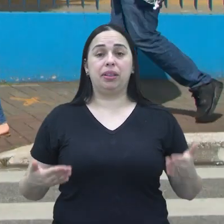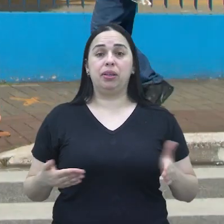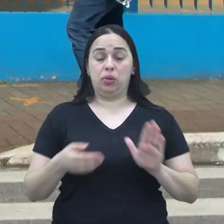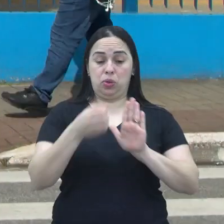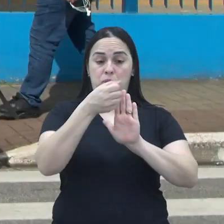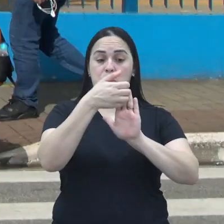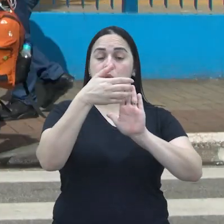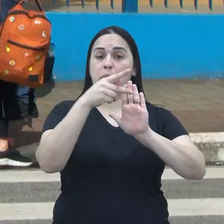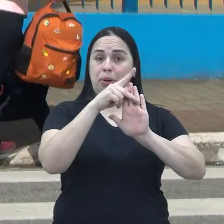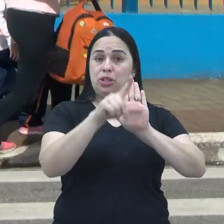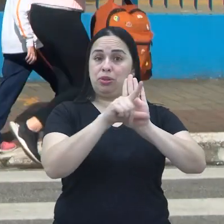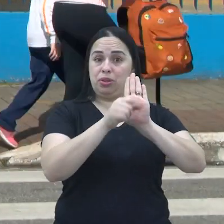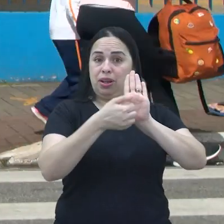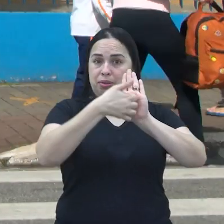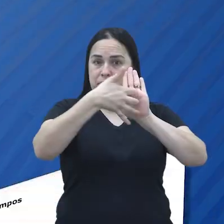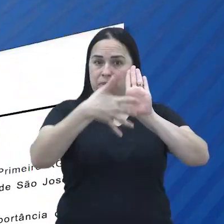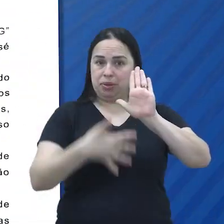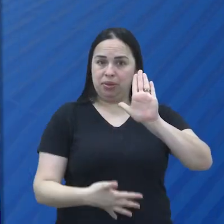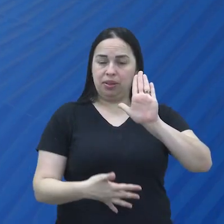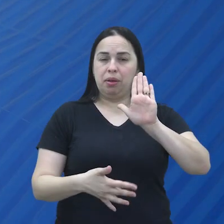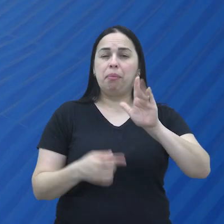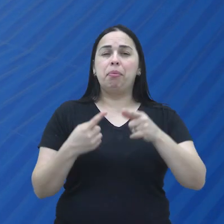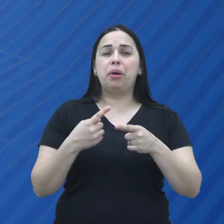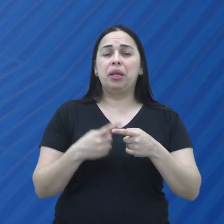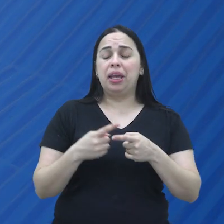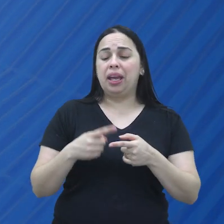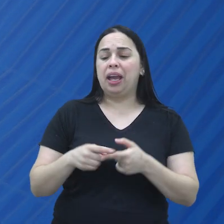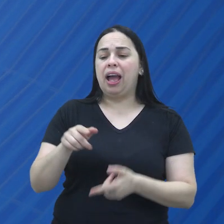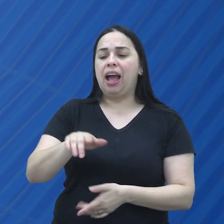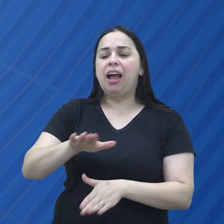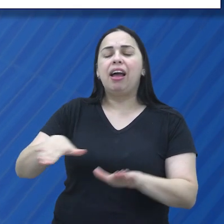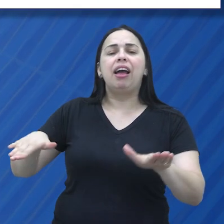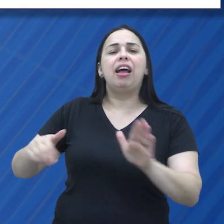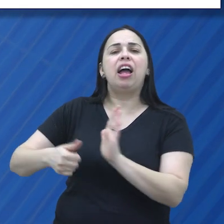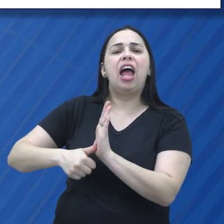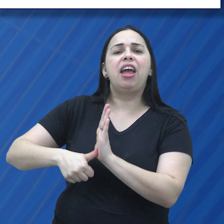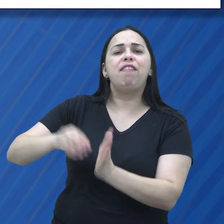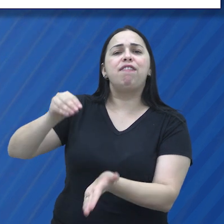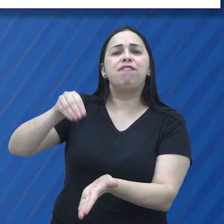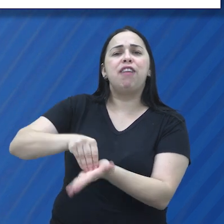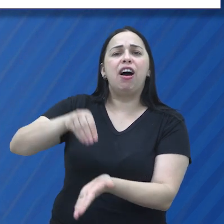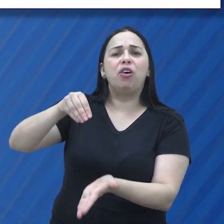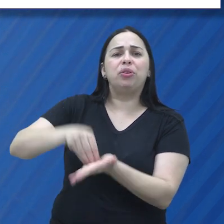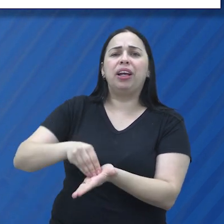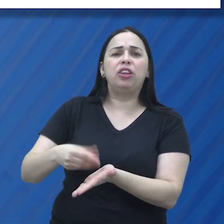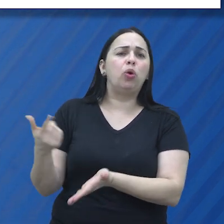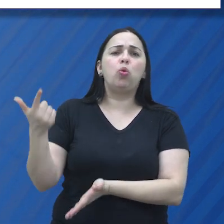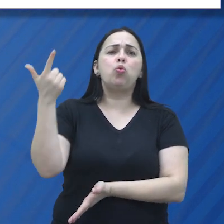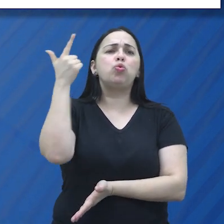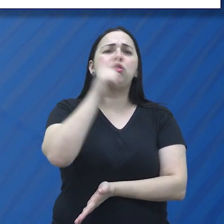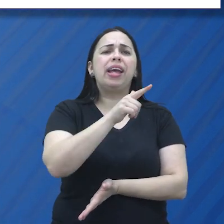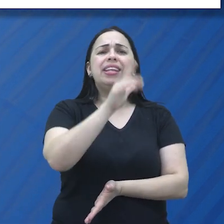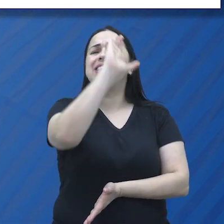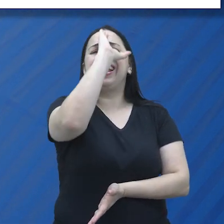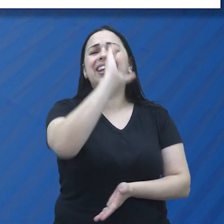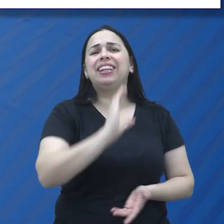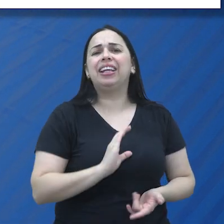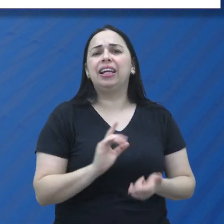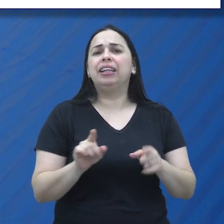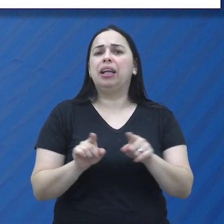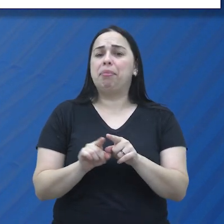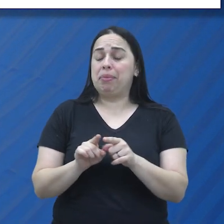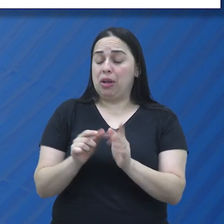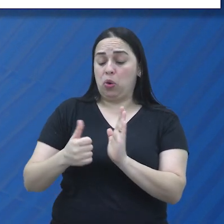cidadania às crianças. Segundo a justificativa, a falta desse documento impede o pleno exercício da